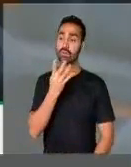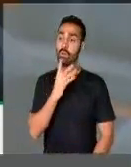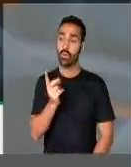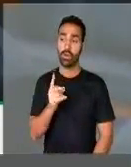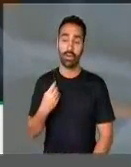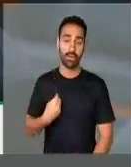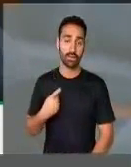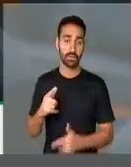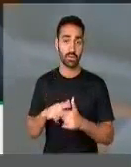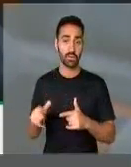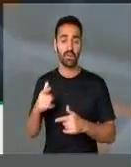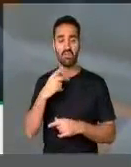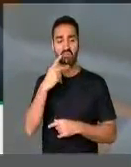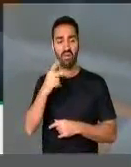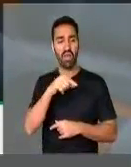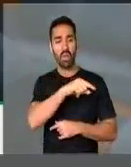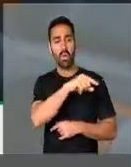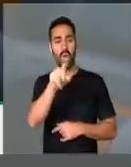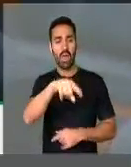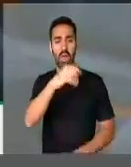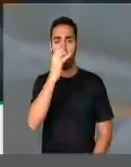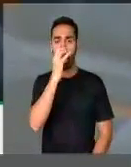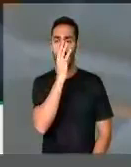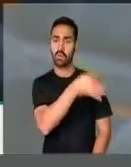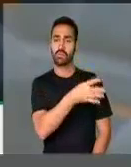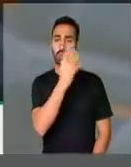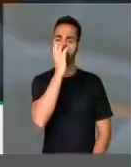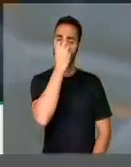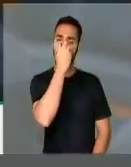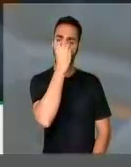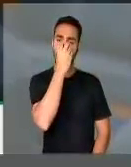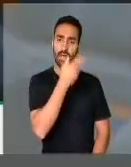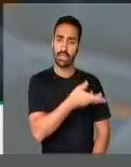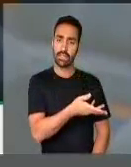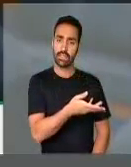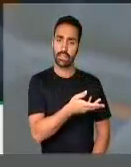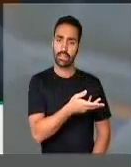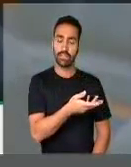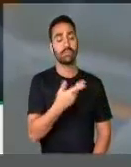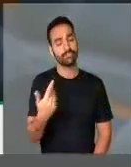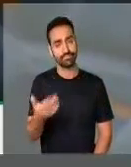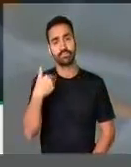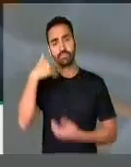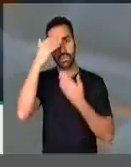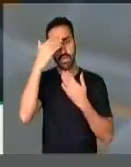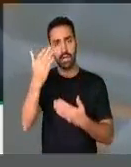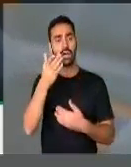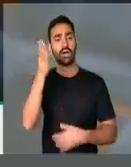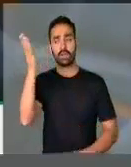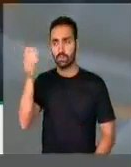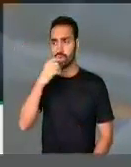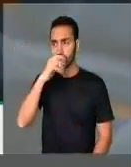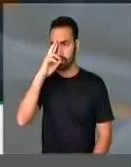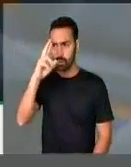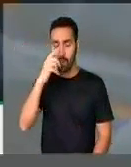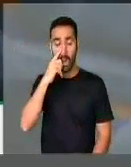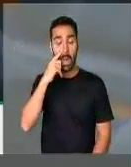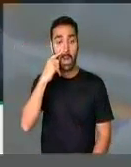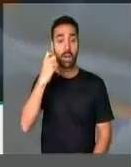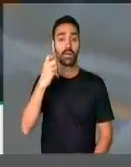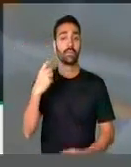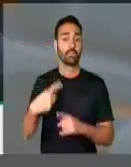conhece o problema e chamou aquele movimento de palhaçada. E aqui eu quero agradecer, tanto a V. Exª,